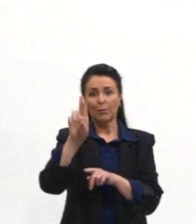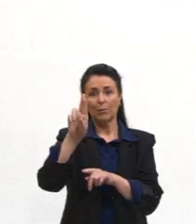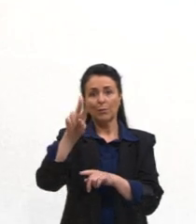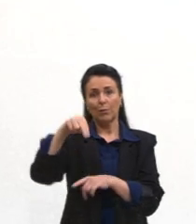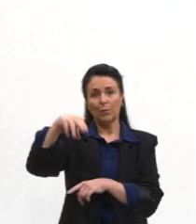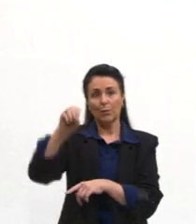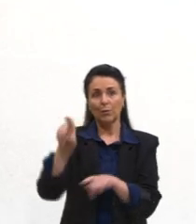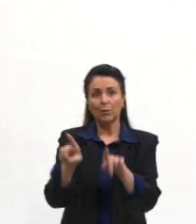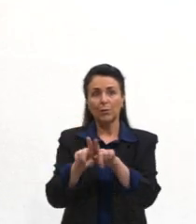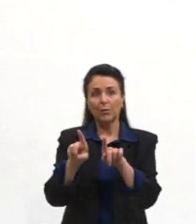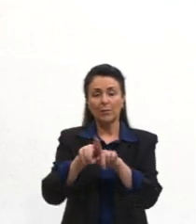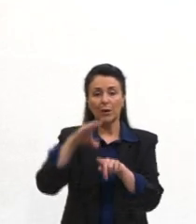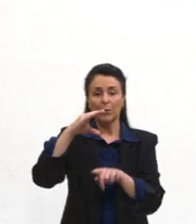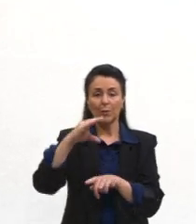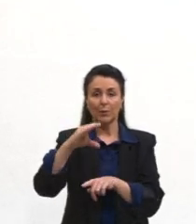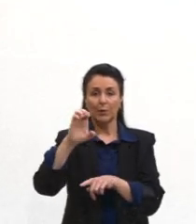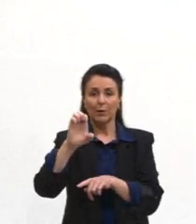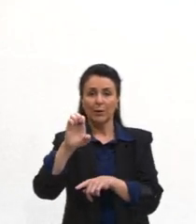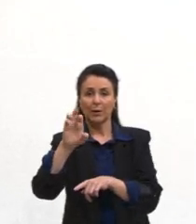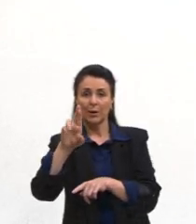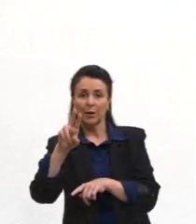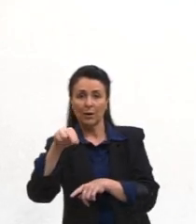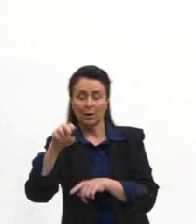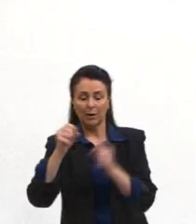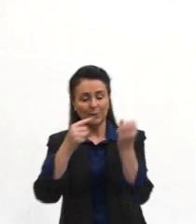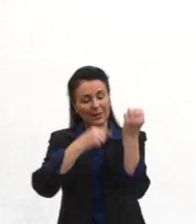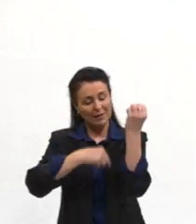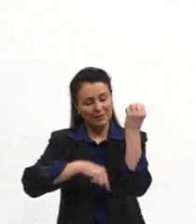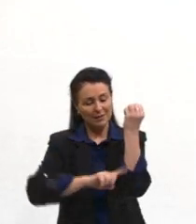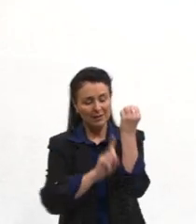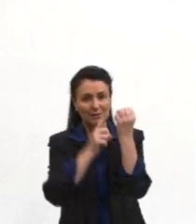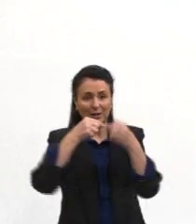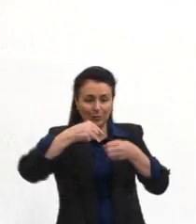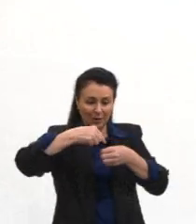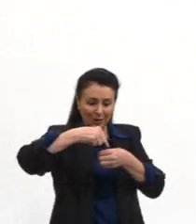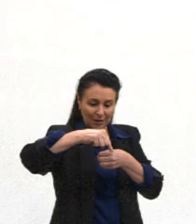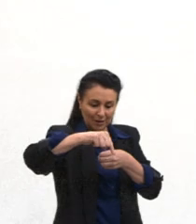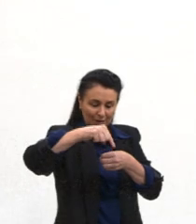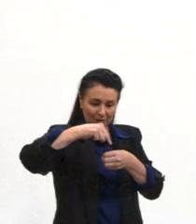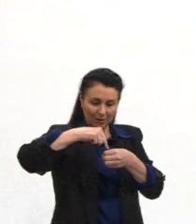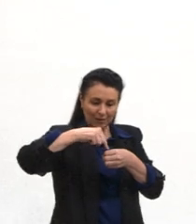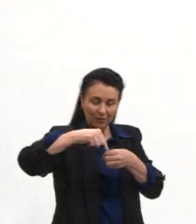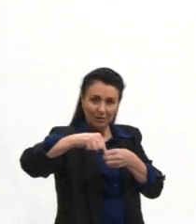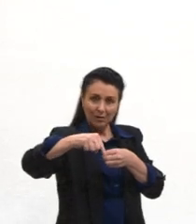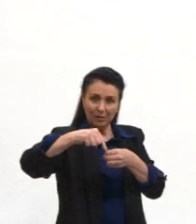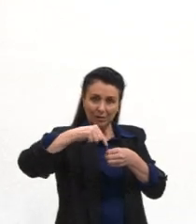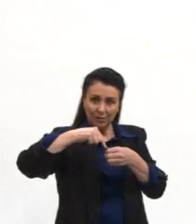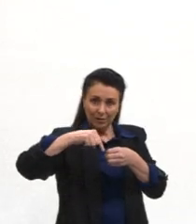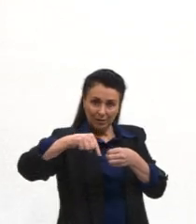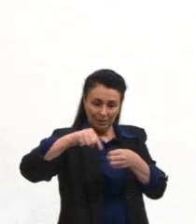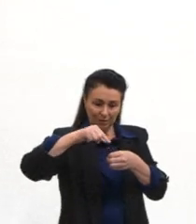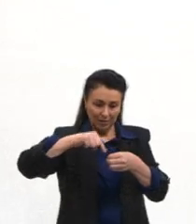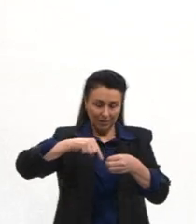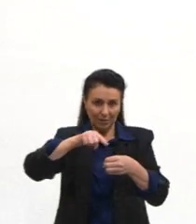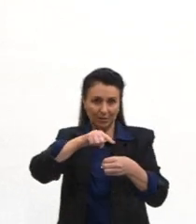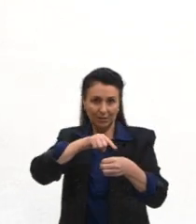o alburno, esses vasos, que estão situados mais próximos do câmbio, e